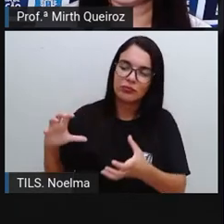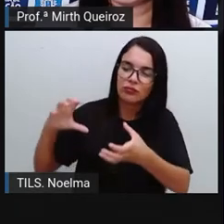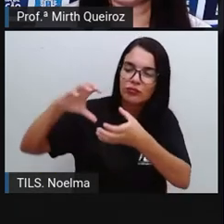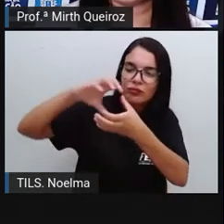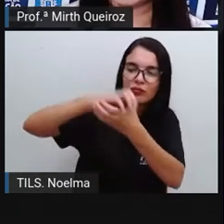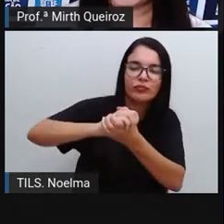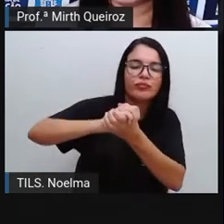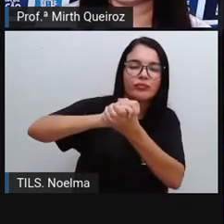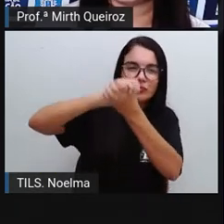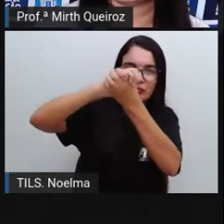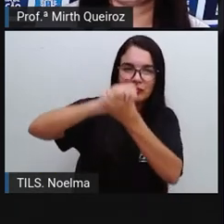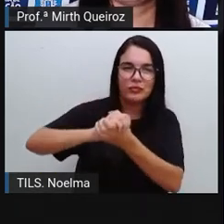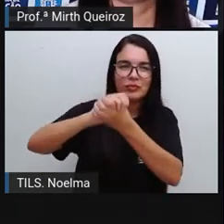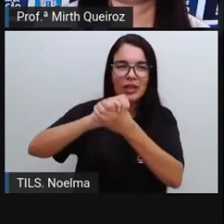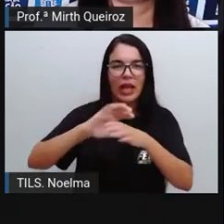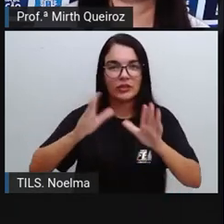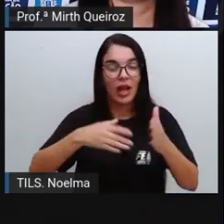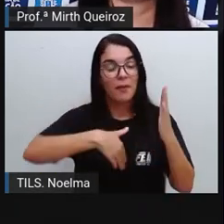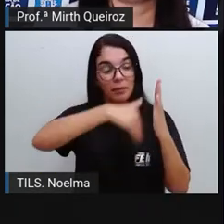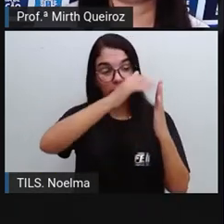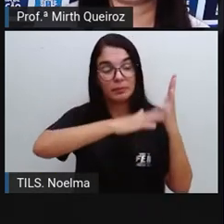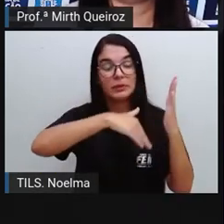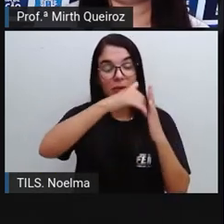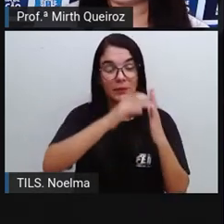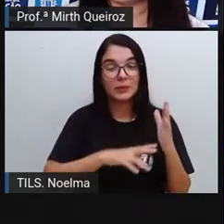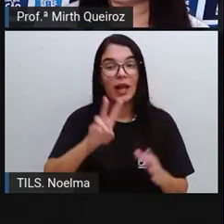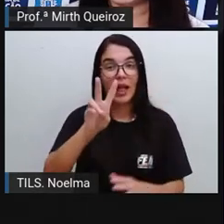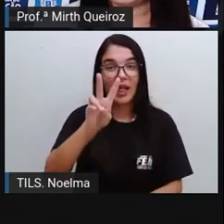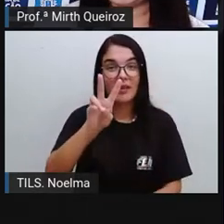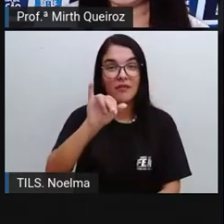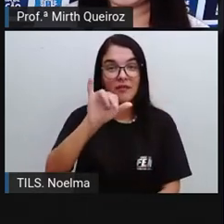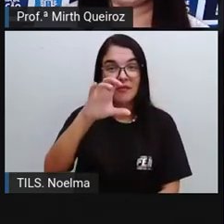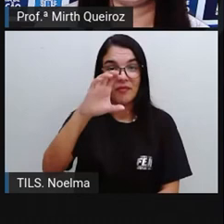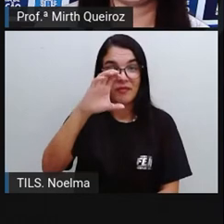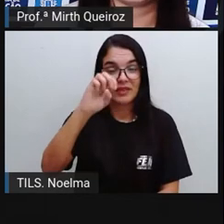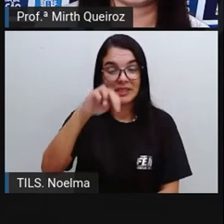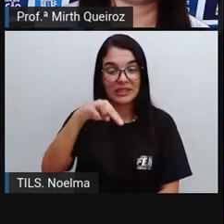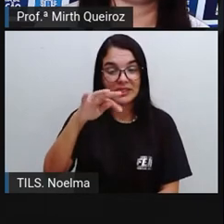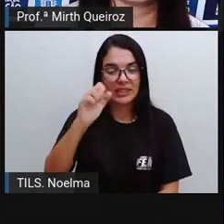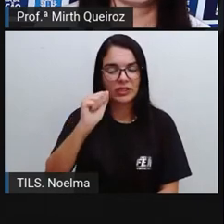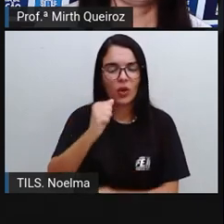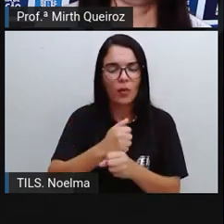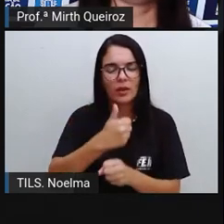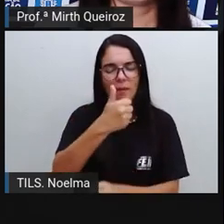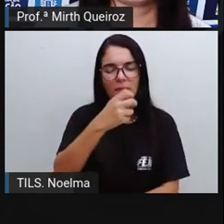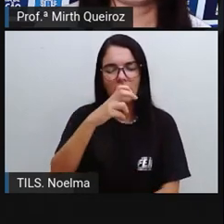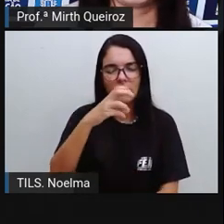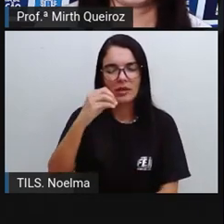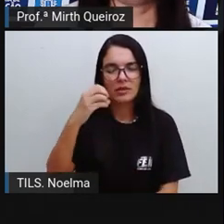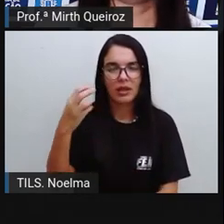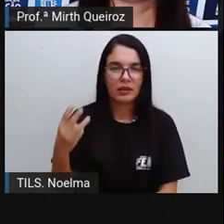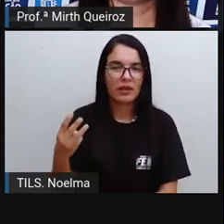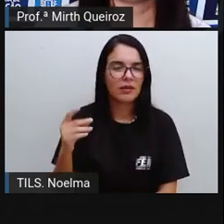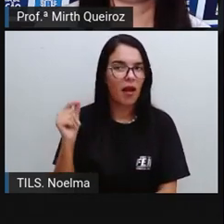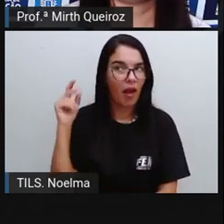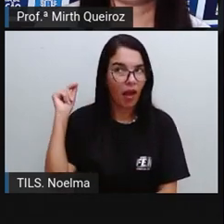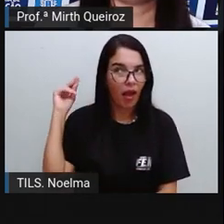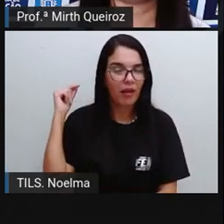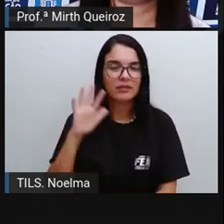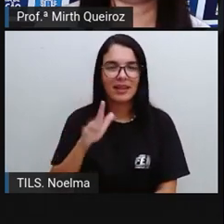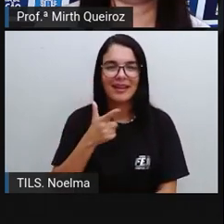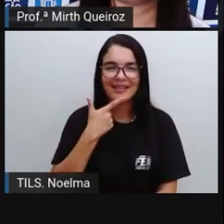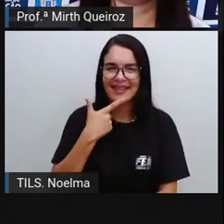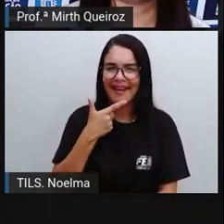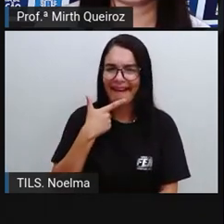Mona Lisa, que é um clássico aí da pintura que foi criada por Leonardo da Vinci lá em 1503. É engraçado como